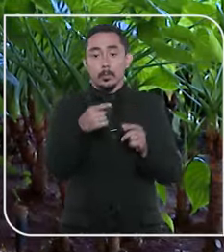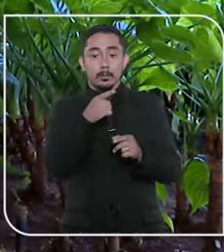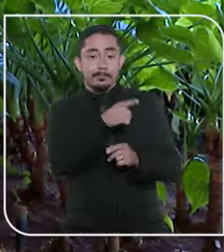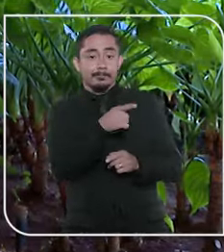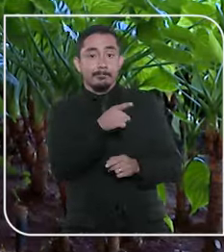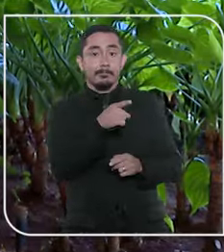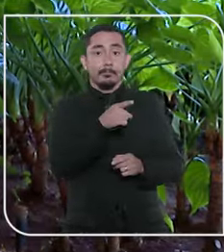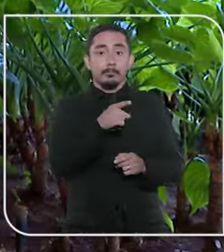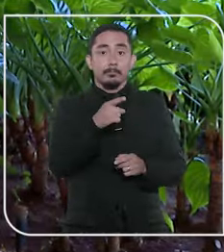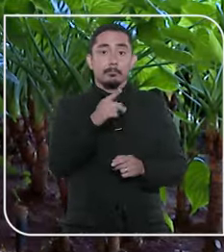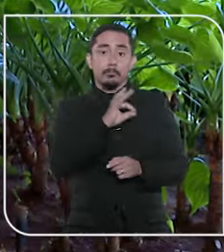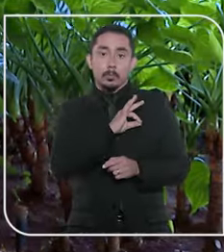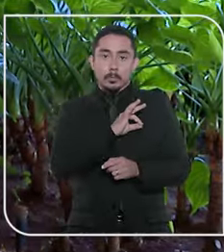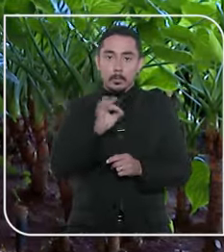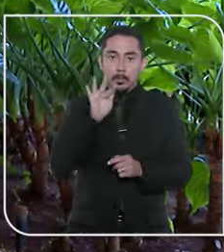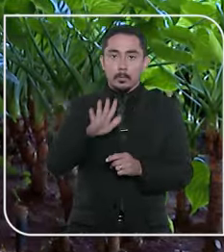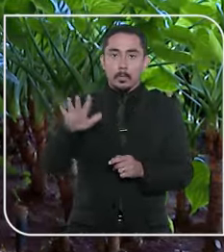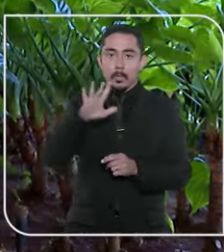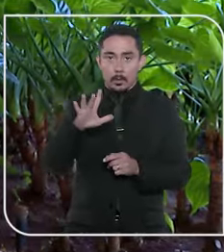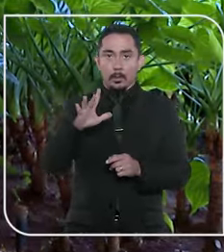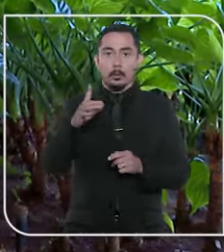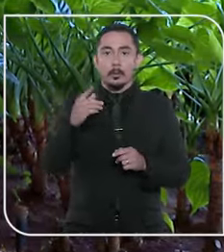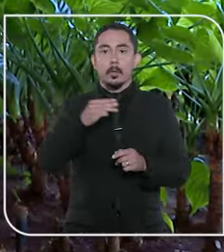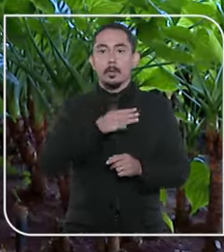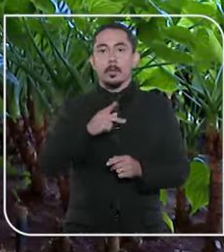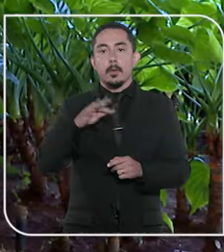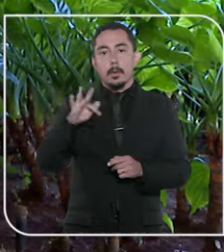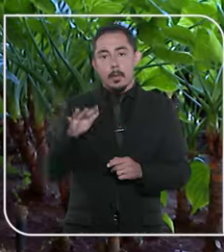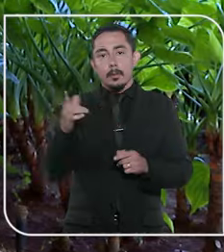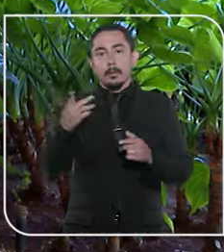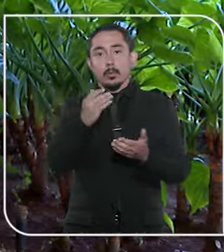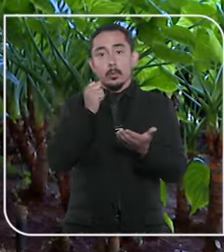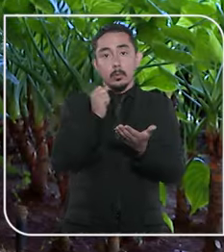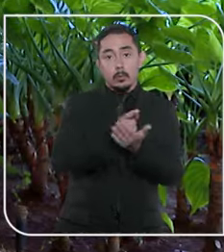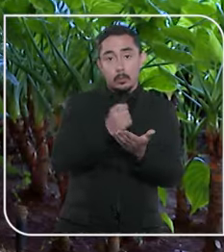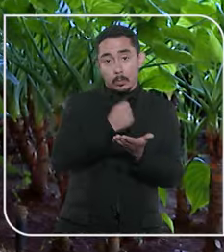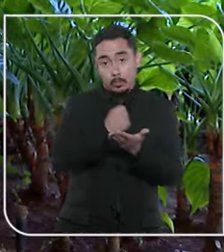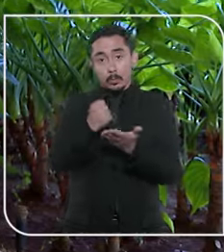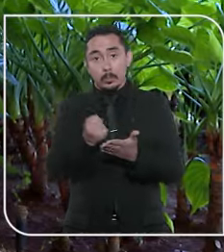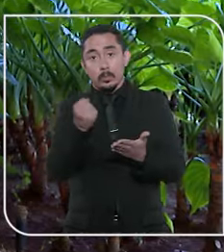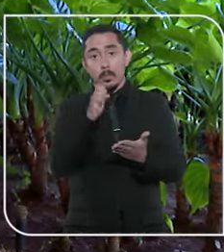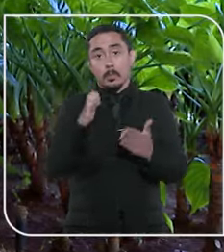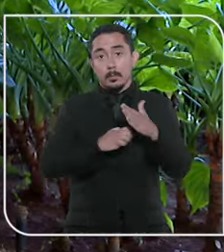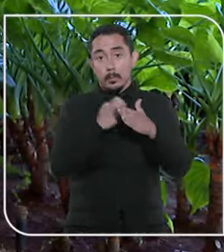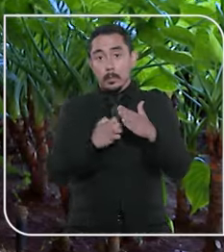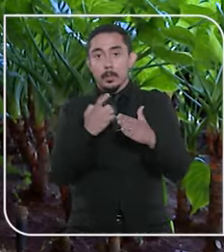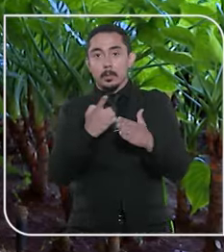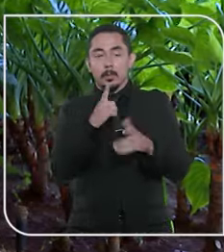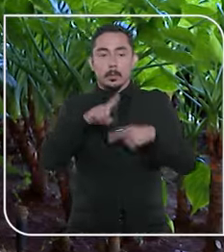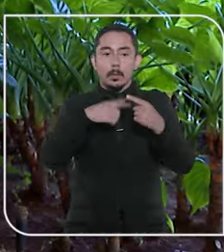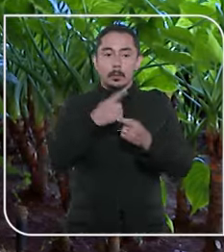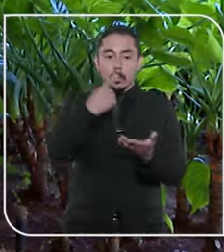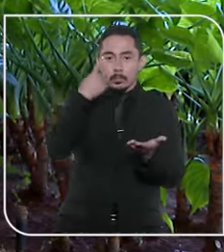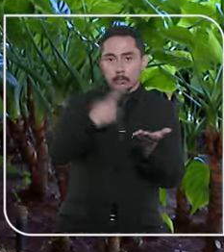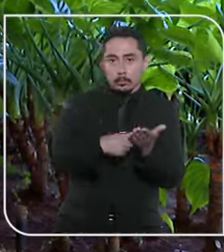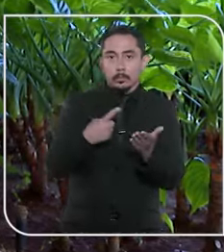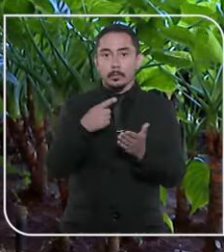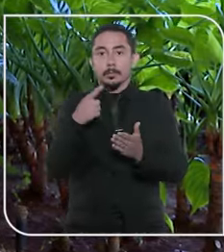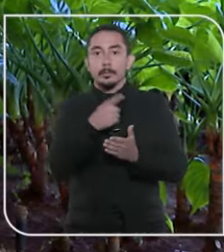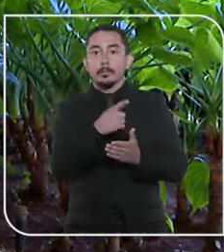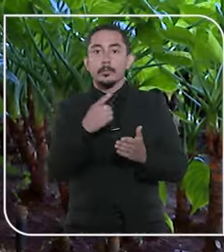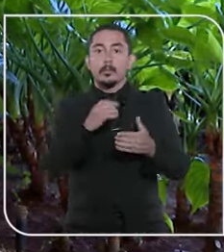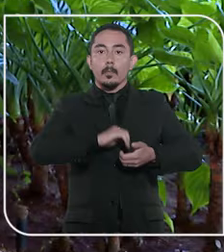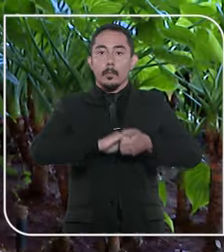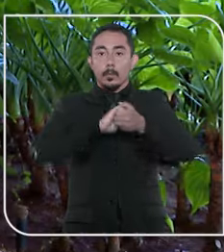origem após uma operação da Polícia Federal e, segundo o MPF, o governo do Acre contratou a empresa Murano que logo em seguida